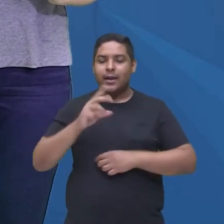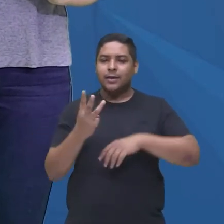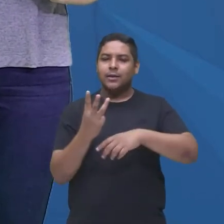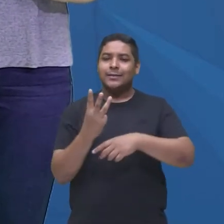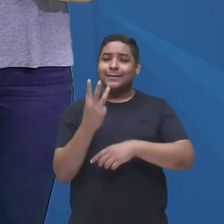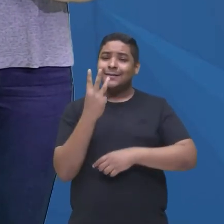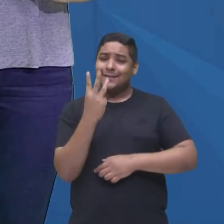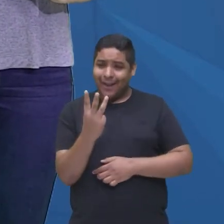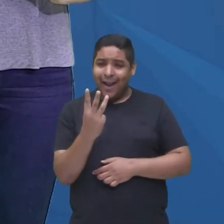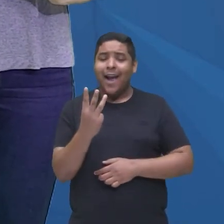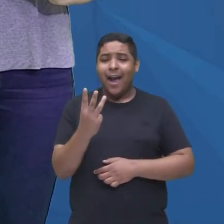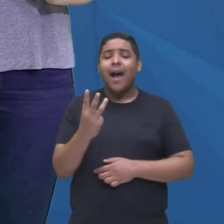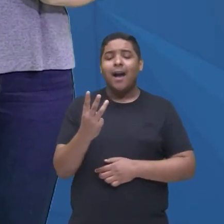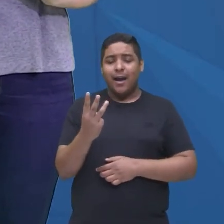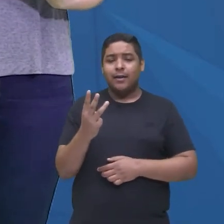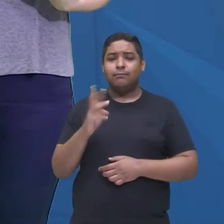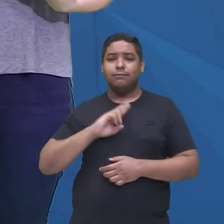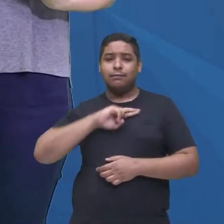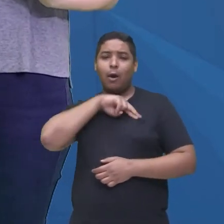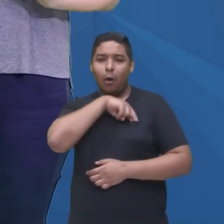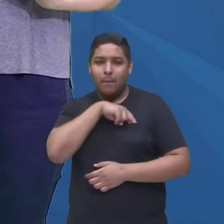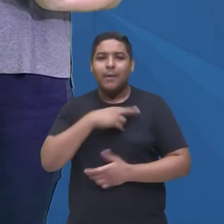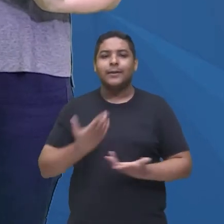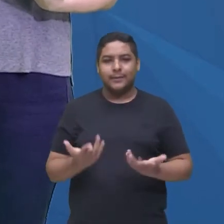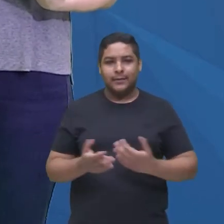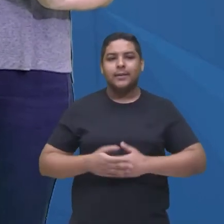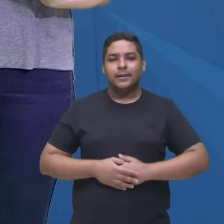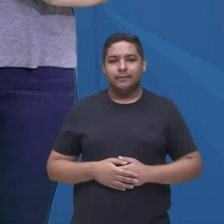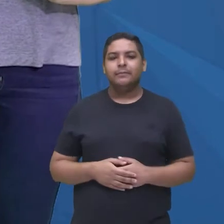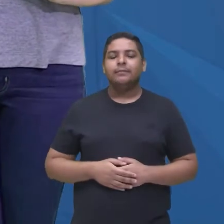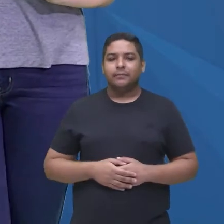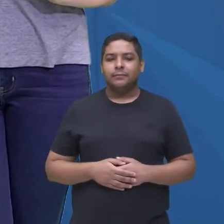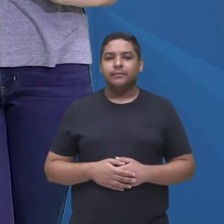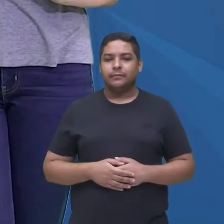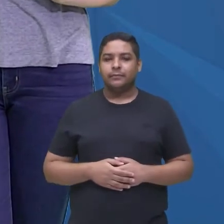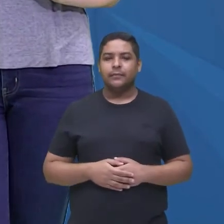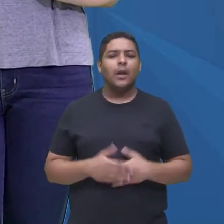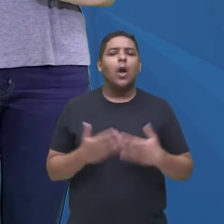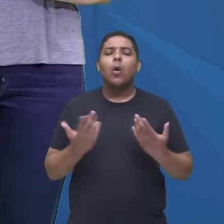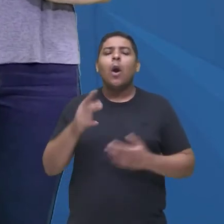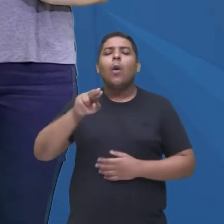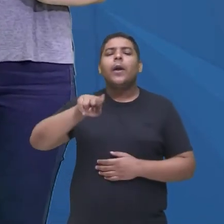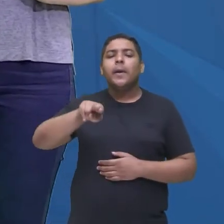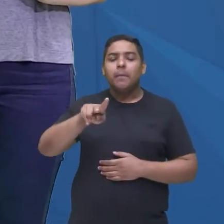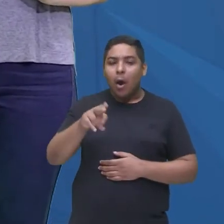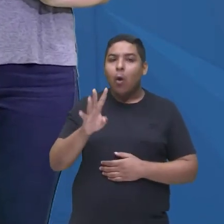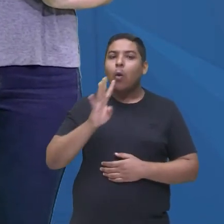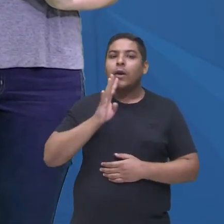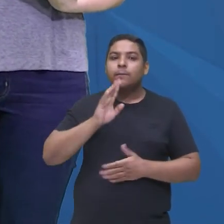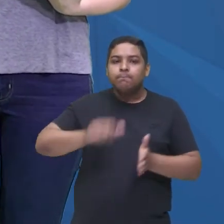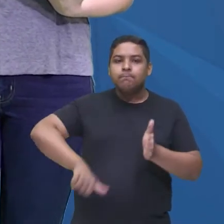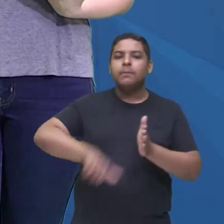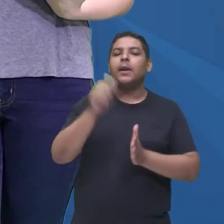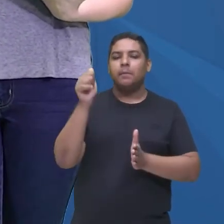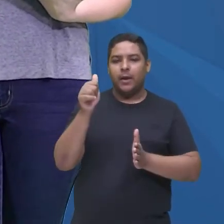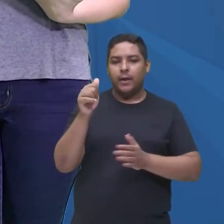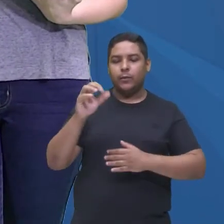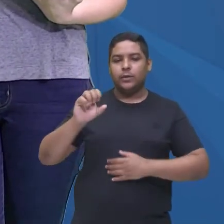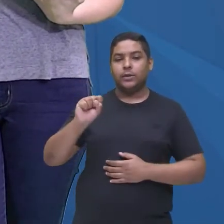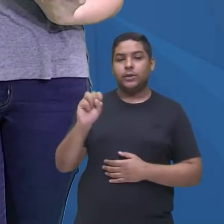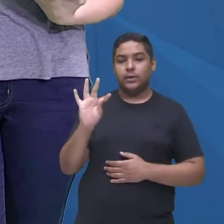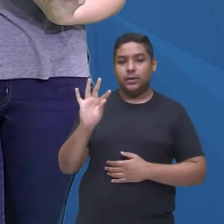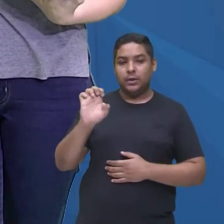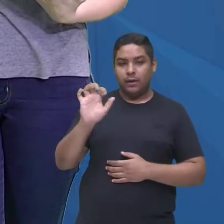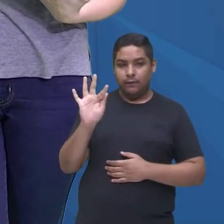Stefan e Damon Salvatore, é, qual irmão ela conheceu primeiro, foi o Stefan, o Damon, ou